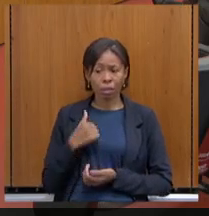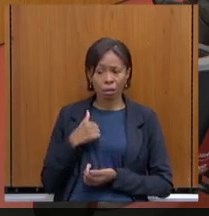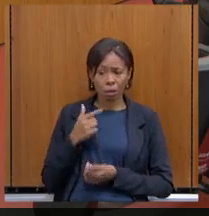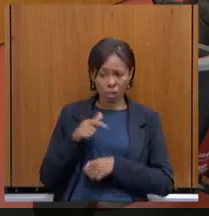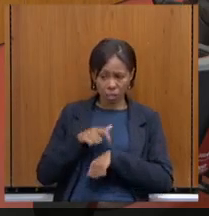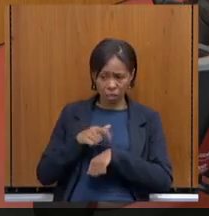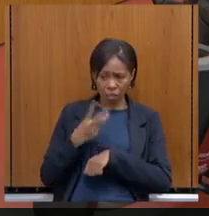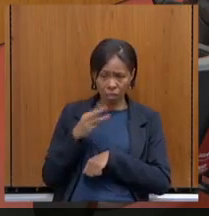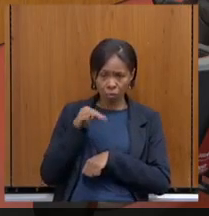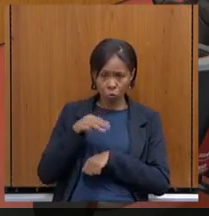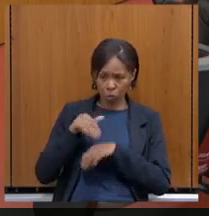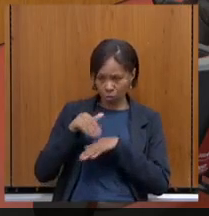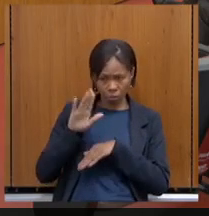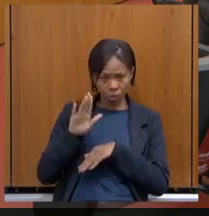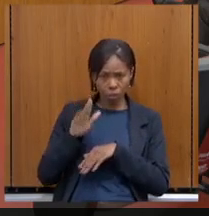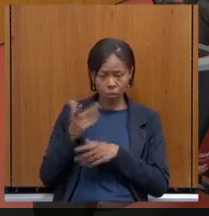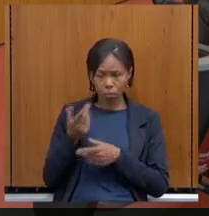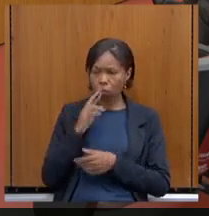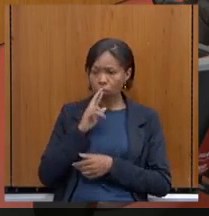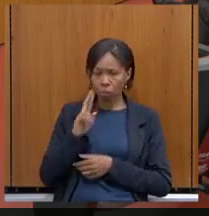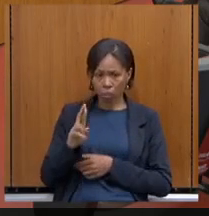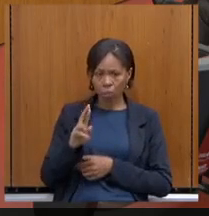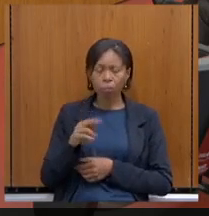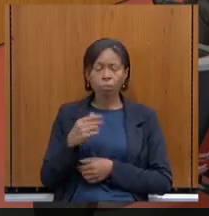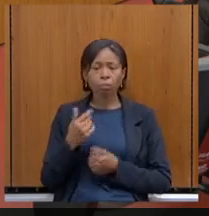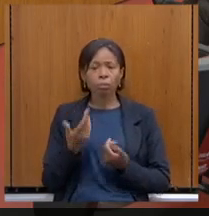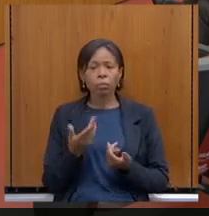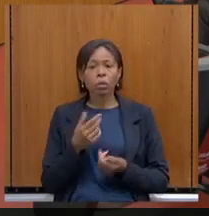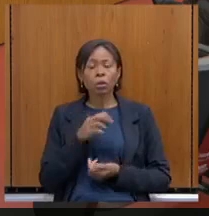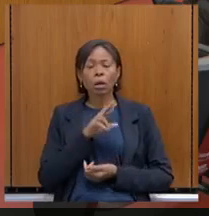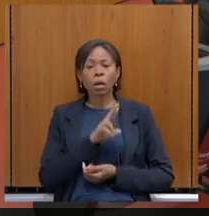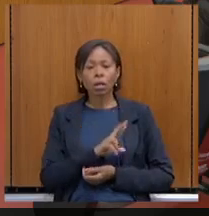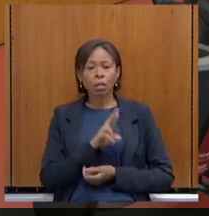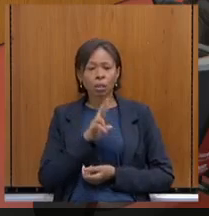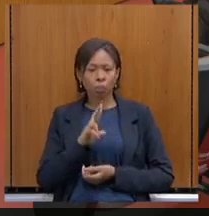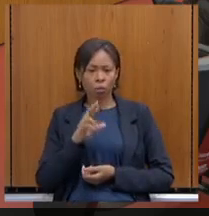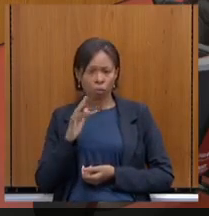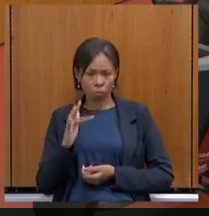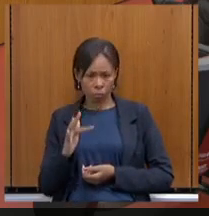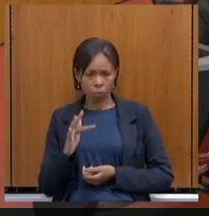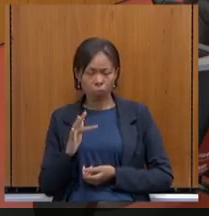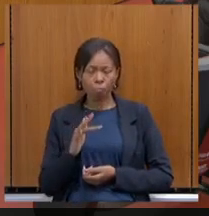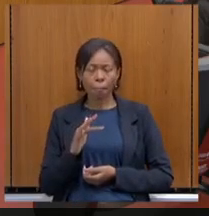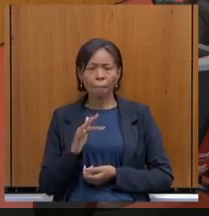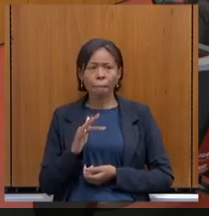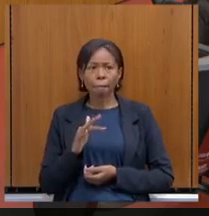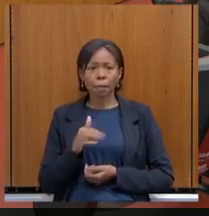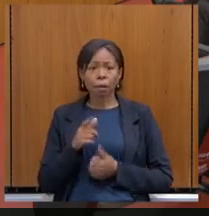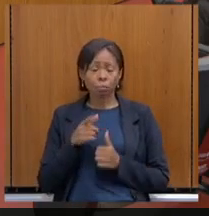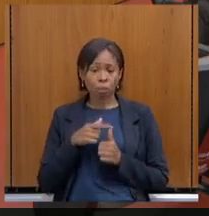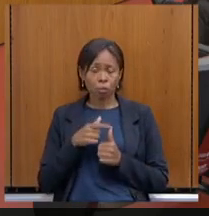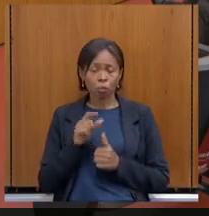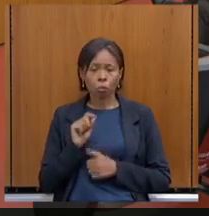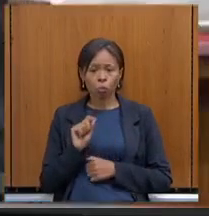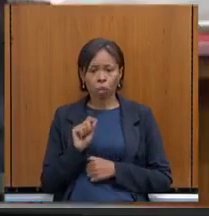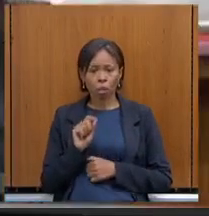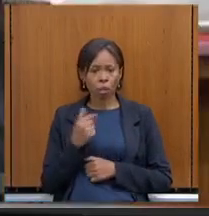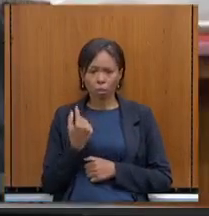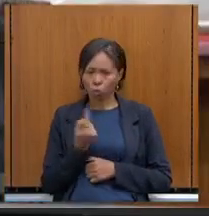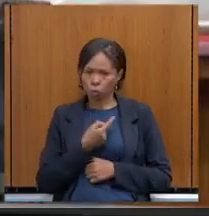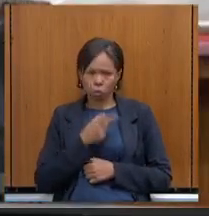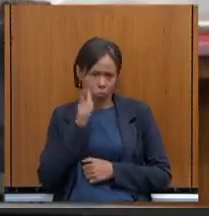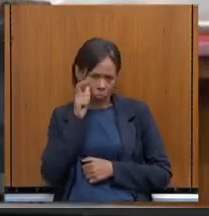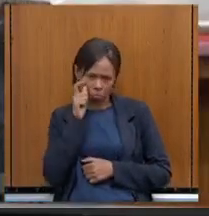o senhor pode ser. Pois não. Com relação aos requerimentos do regime de reparação fiscal, o primeiro executivo não tem interesse nenhum